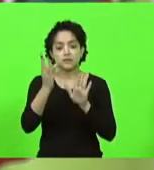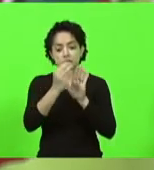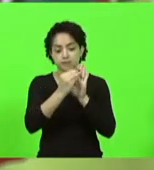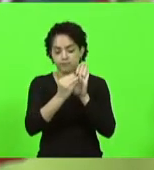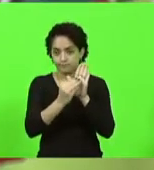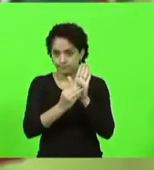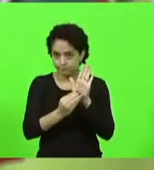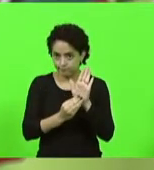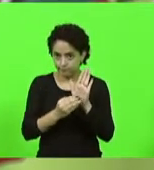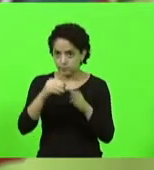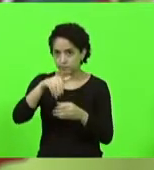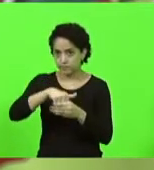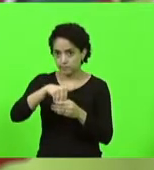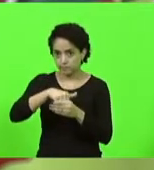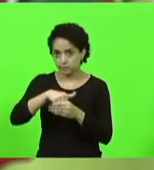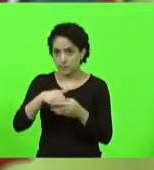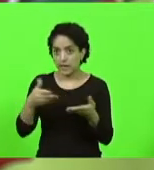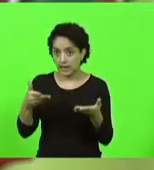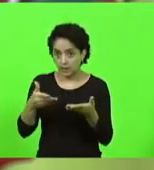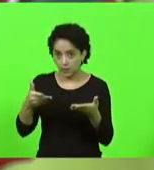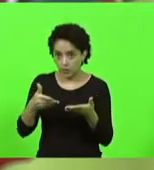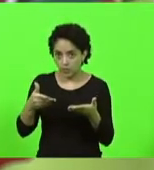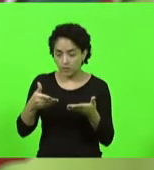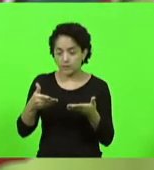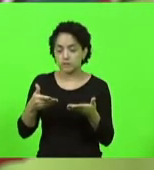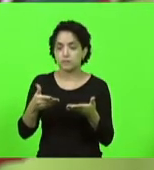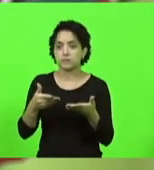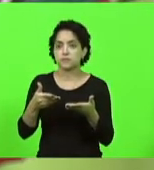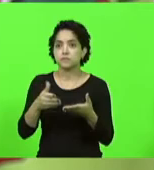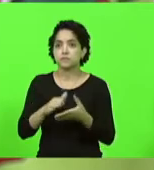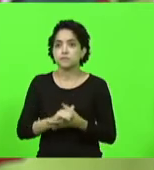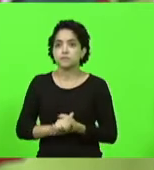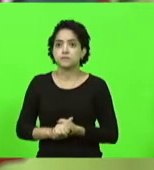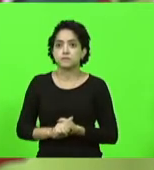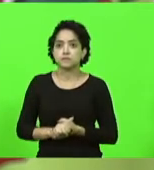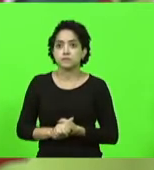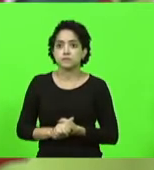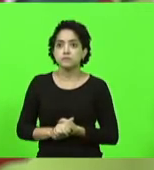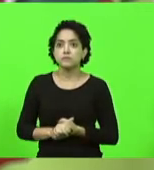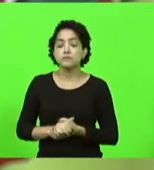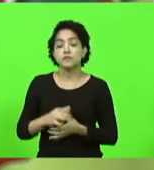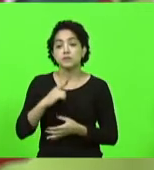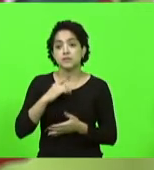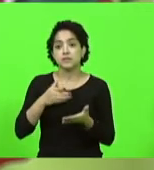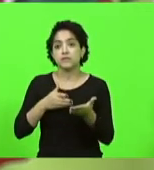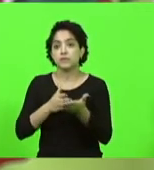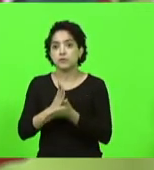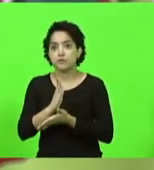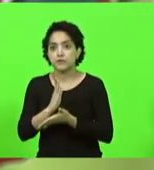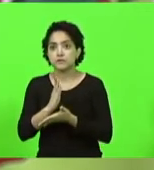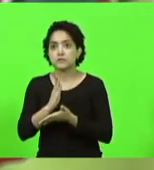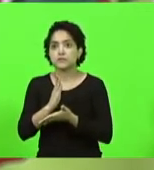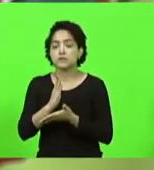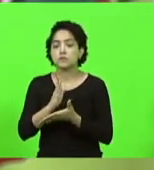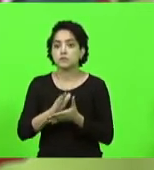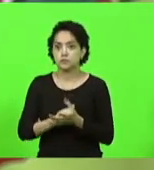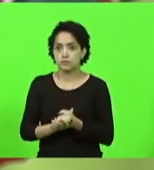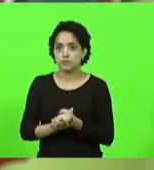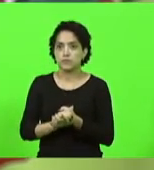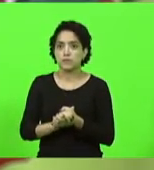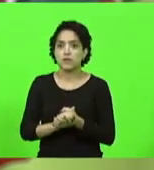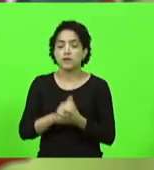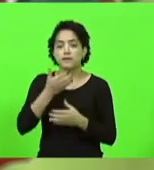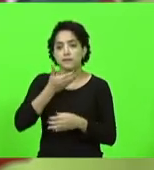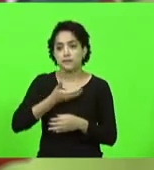votações desse fim de ano ainda, esse mais do que todos. Nós também tivemos a aprovação do projeto que cria o Dezembro Verde,